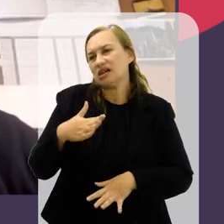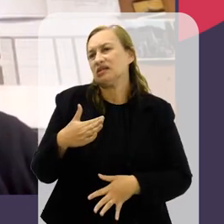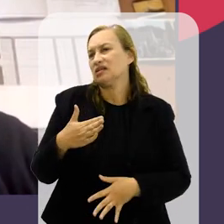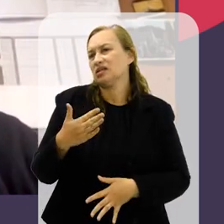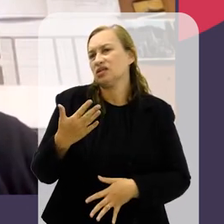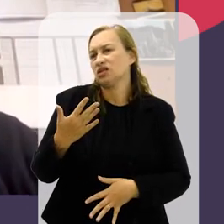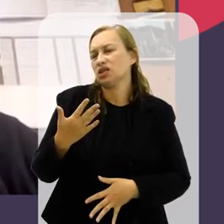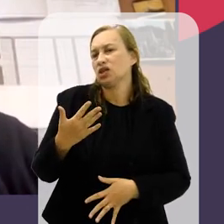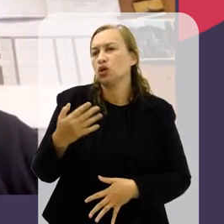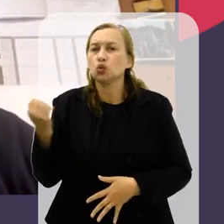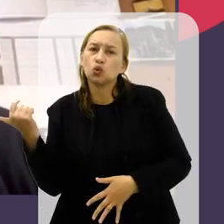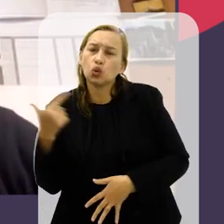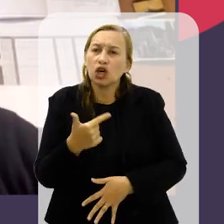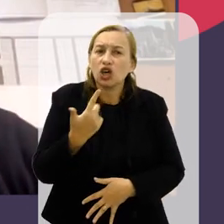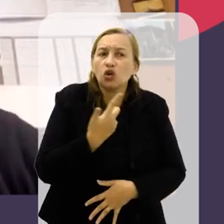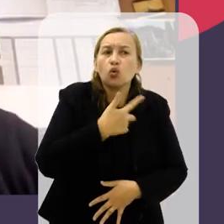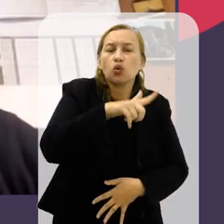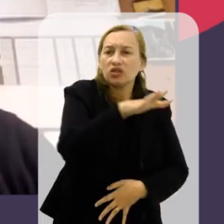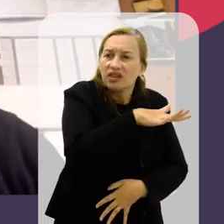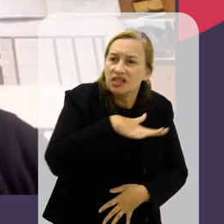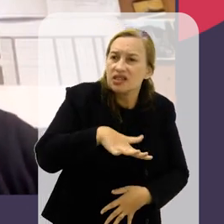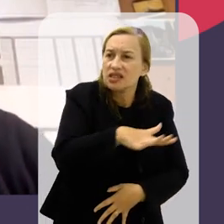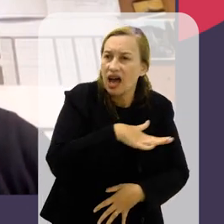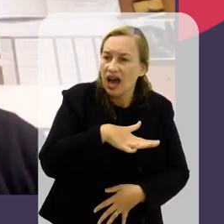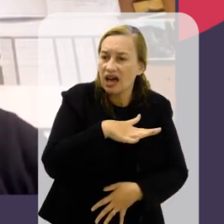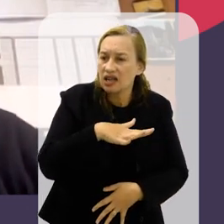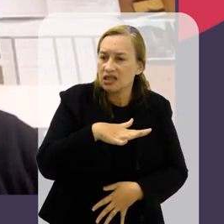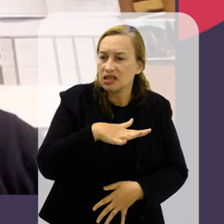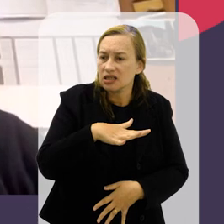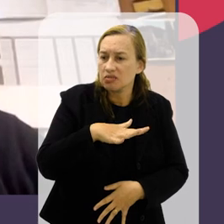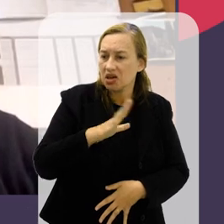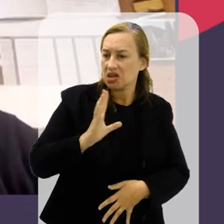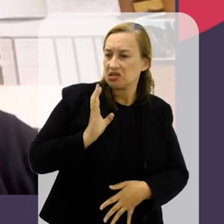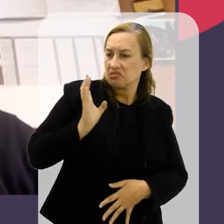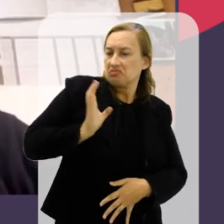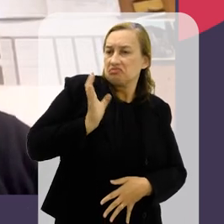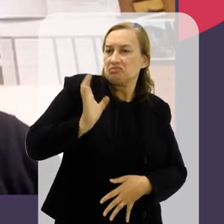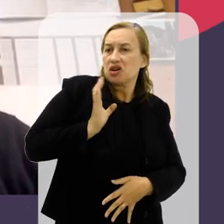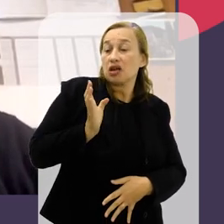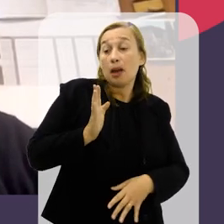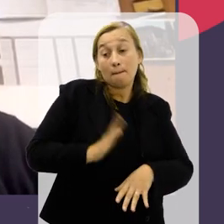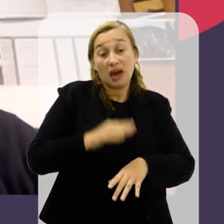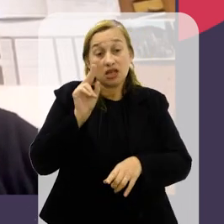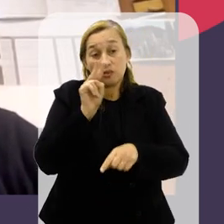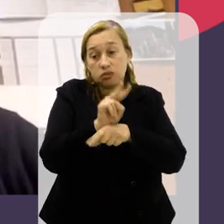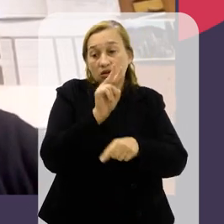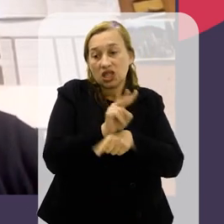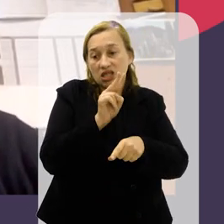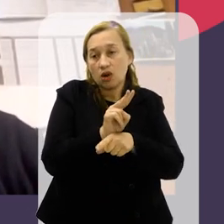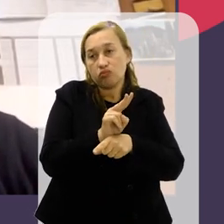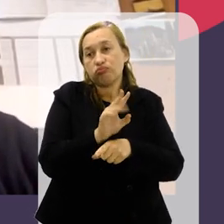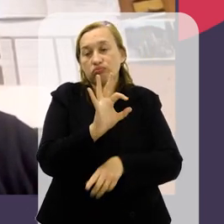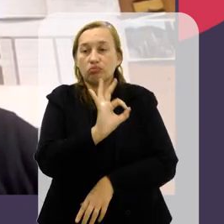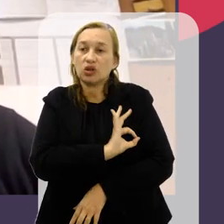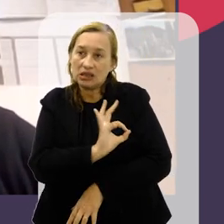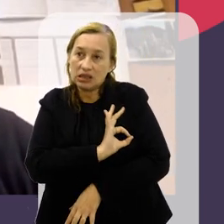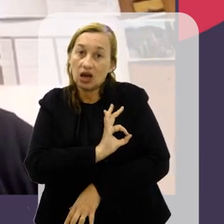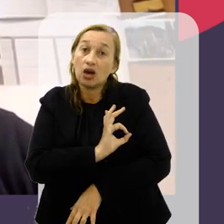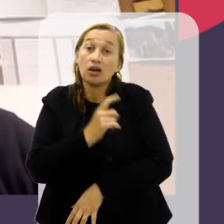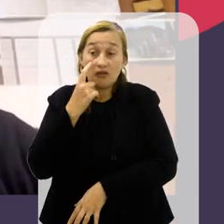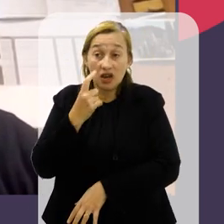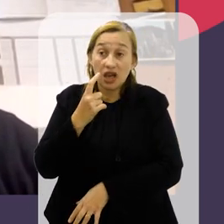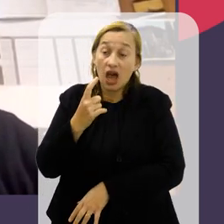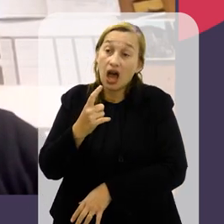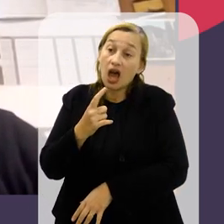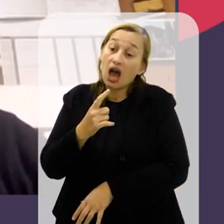violência do que em outras áreas mais privilegiadas e que tem, inclusive, mais proteção policial. O que